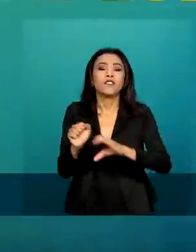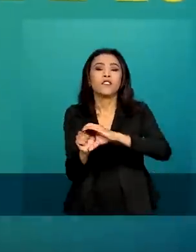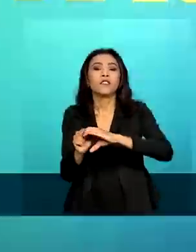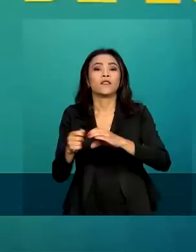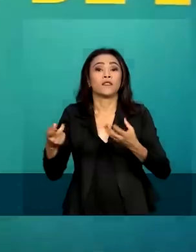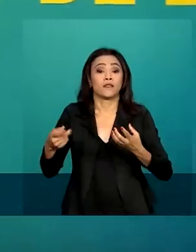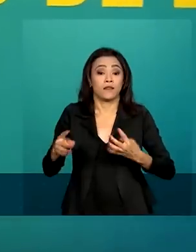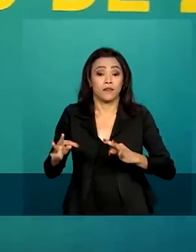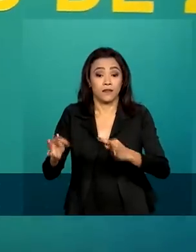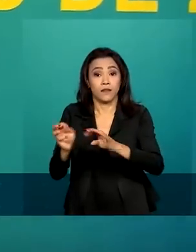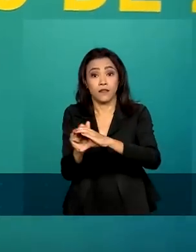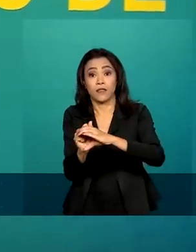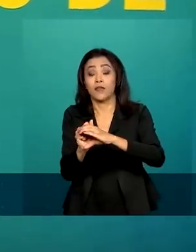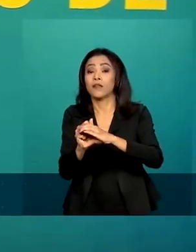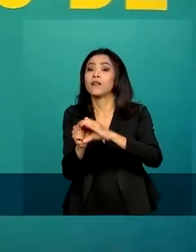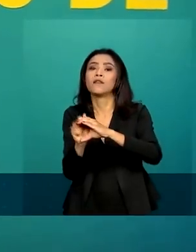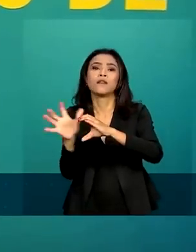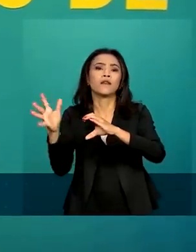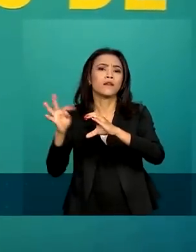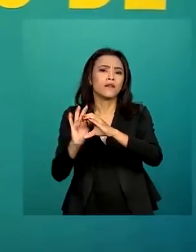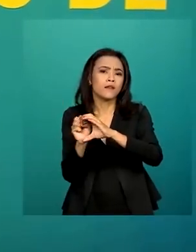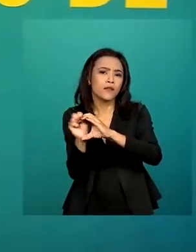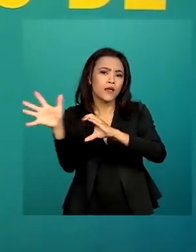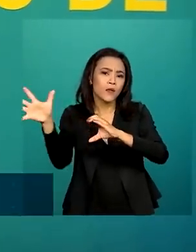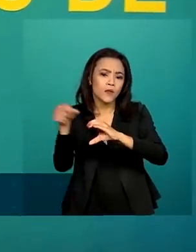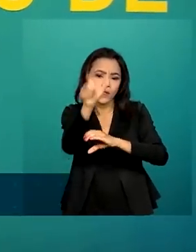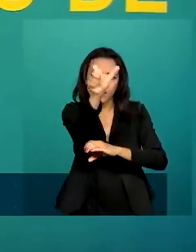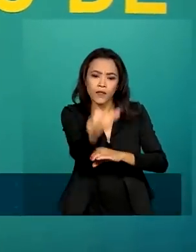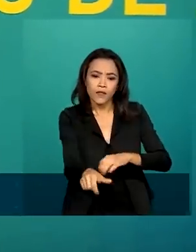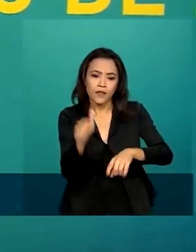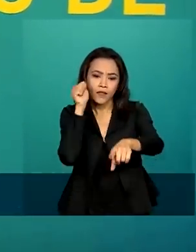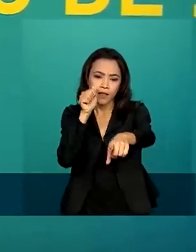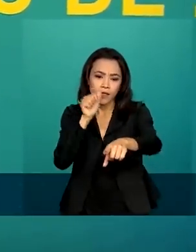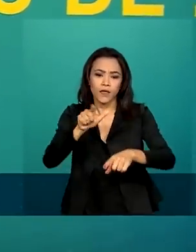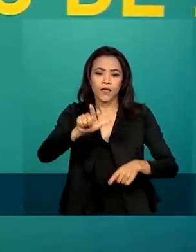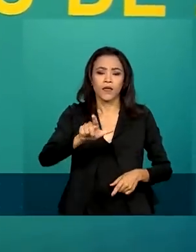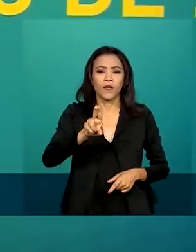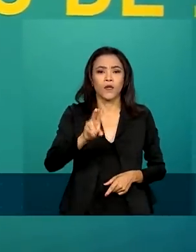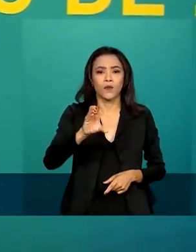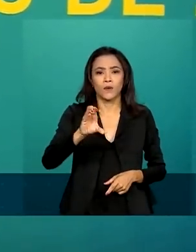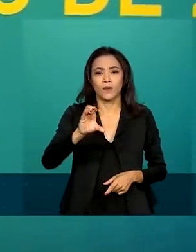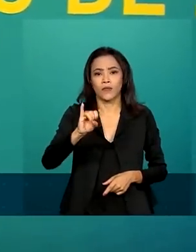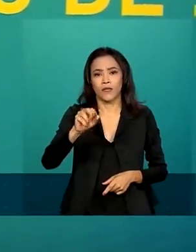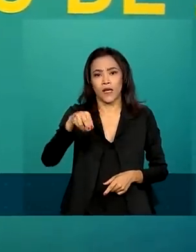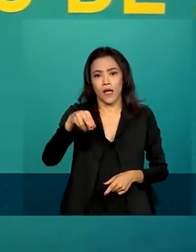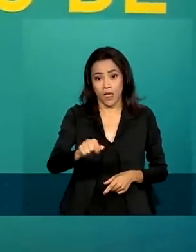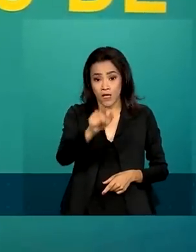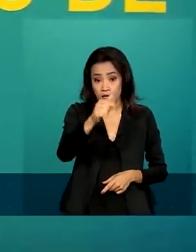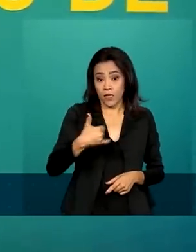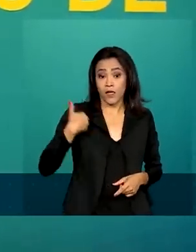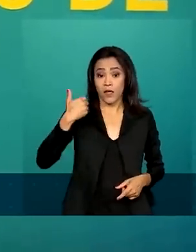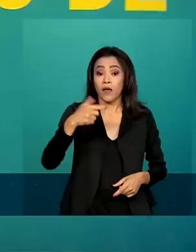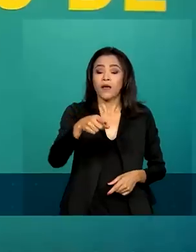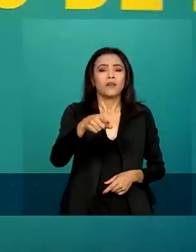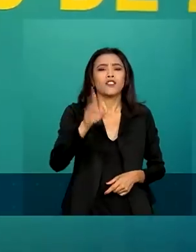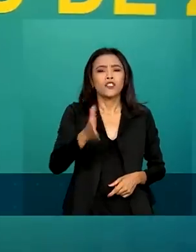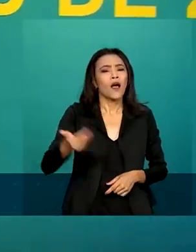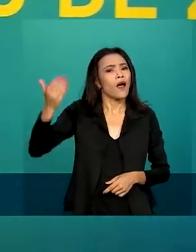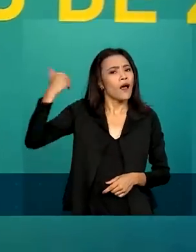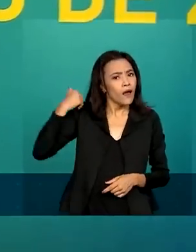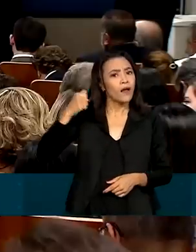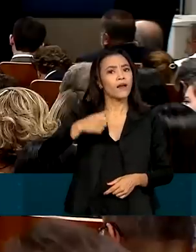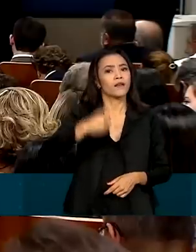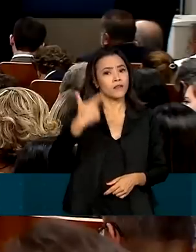para a engenheira elétrica Luciana Santos, de 57 anos, que já foi vice-governadora do Estado de